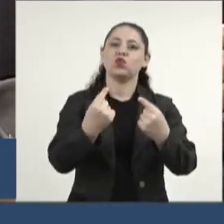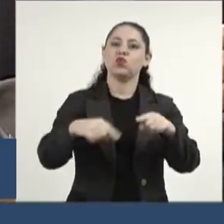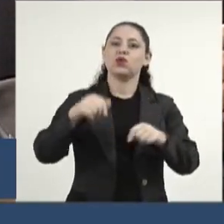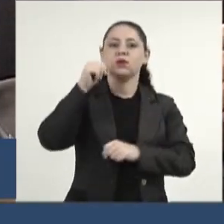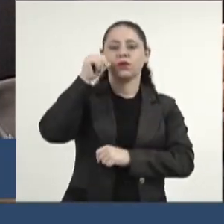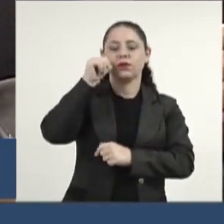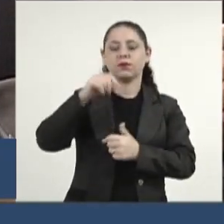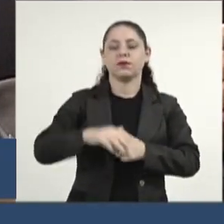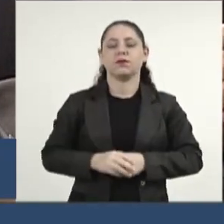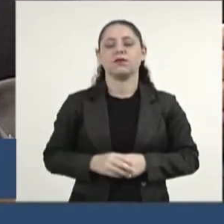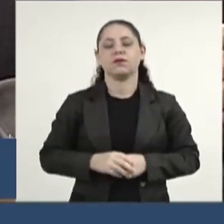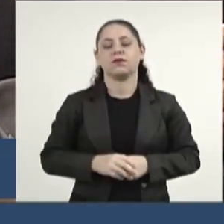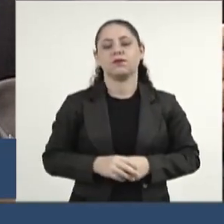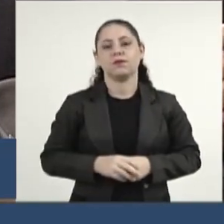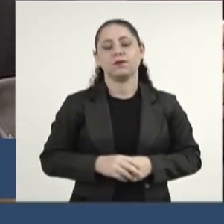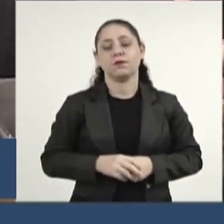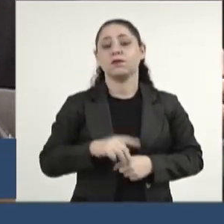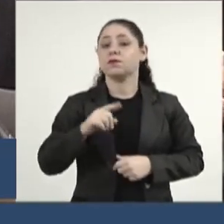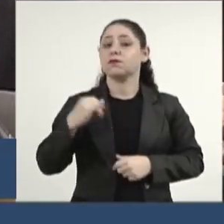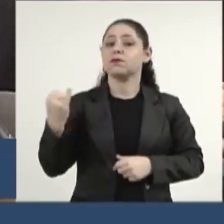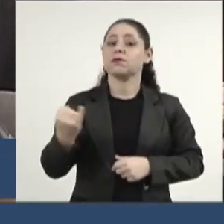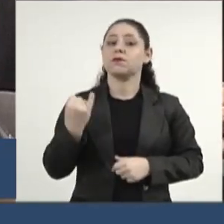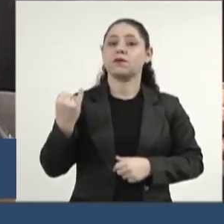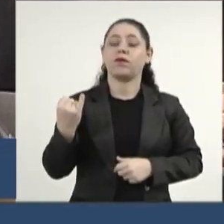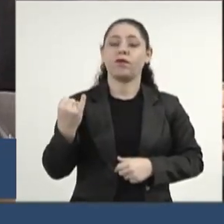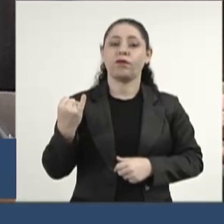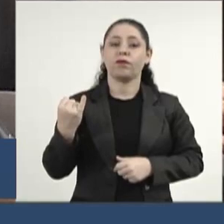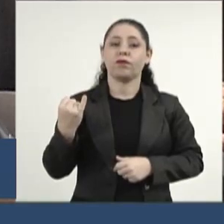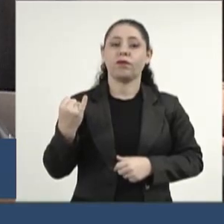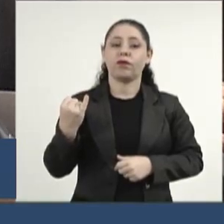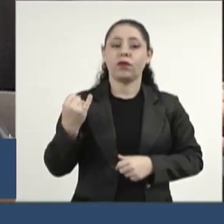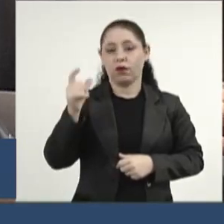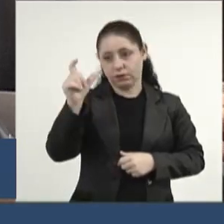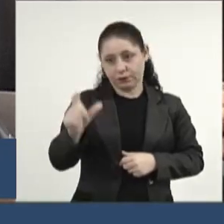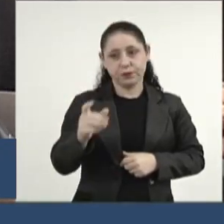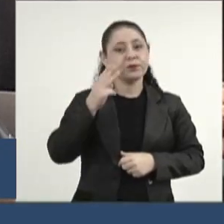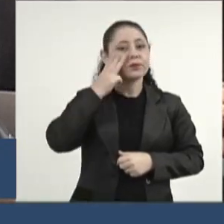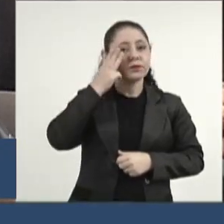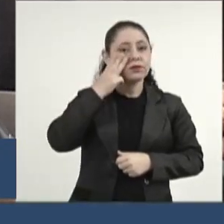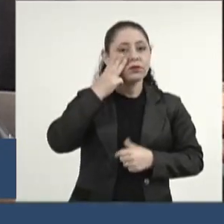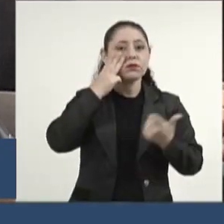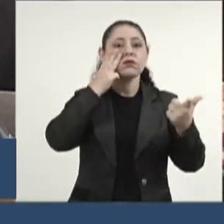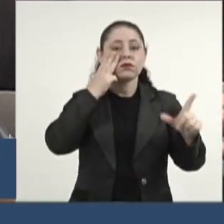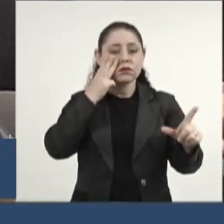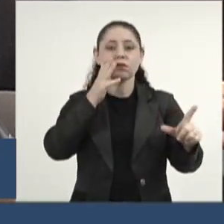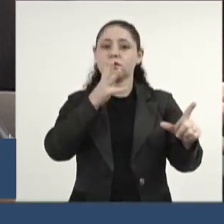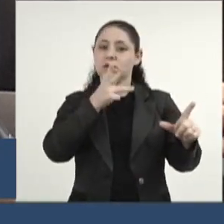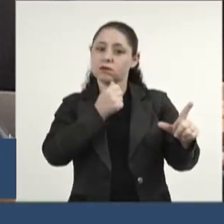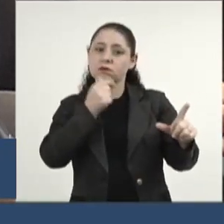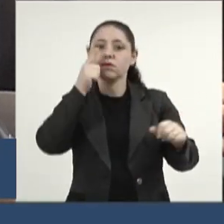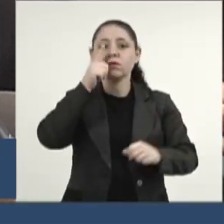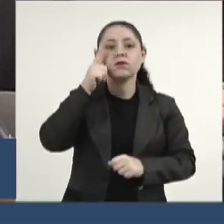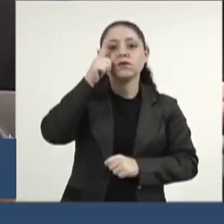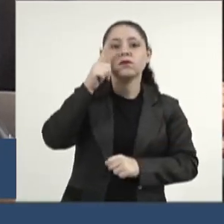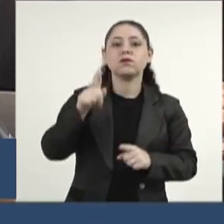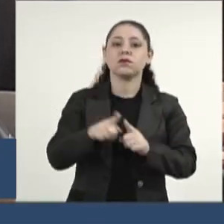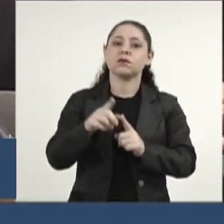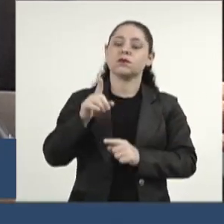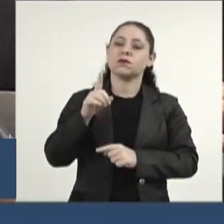mulheres. Então, isso é muito importante, principalmente você, Mara, e as outras deputadas, Lia e a Grace também,